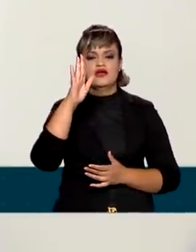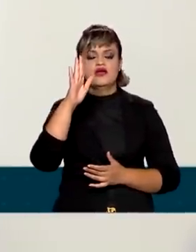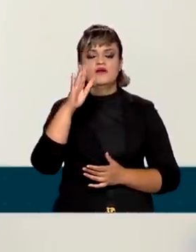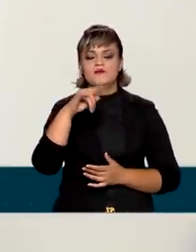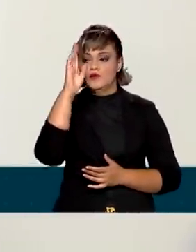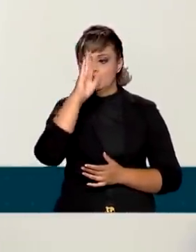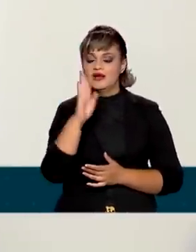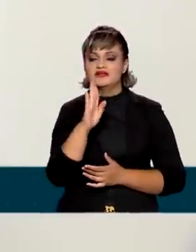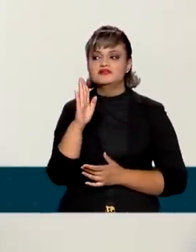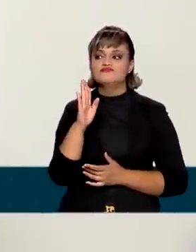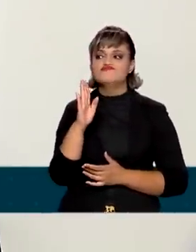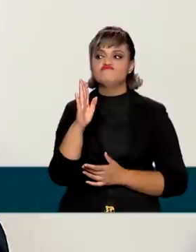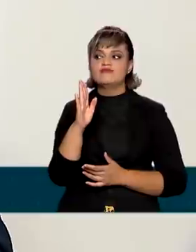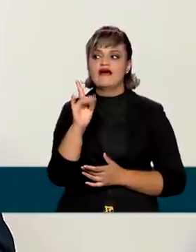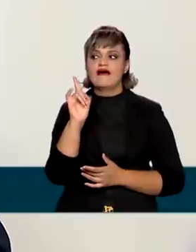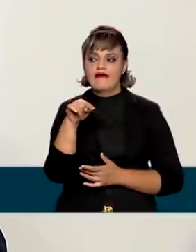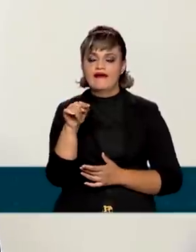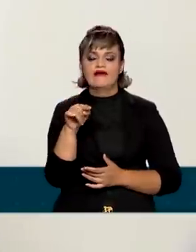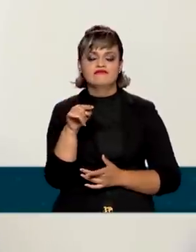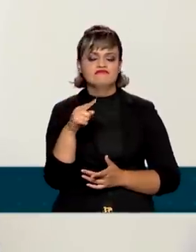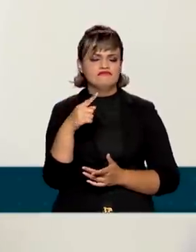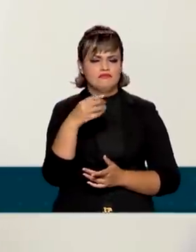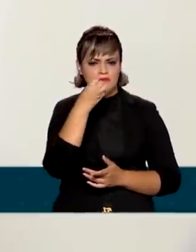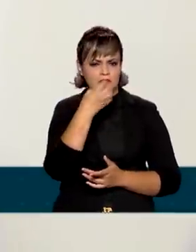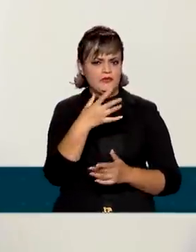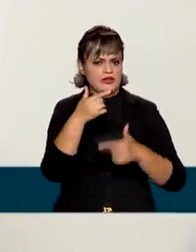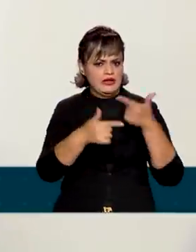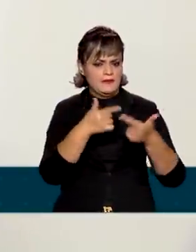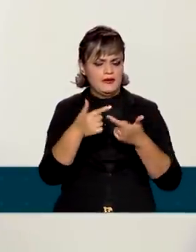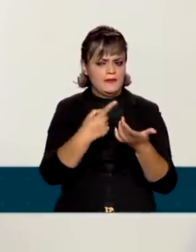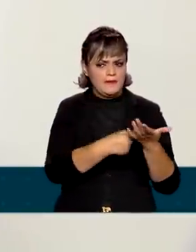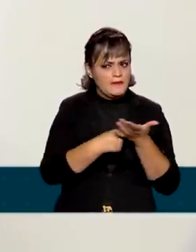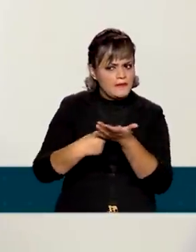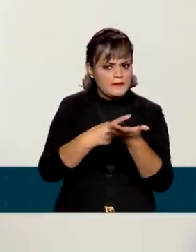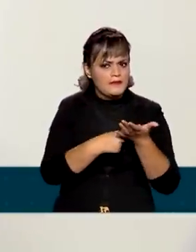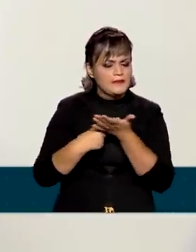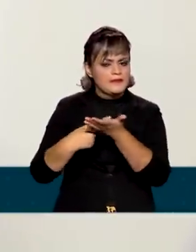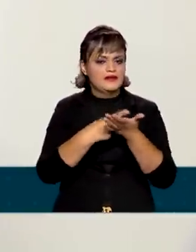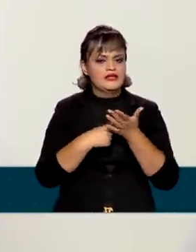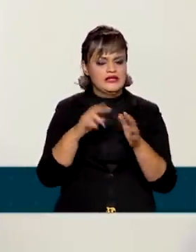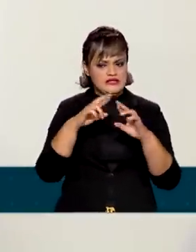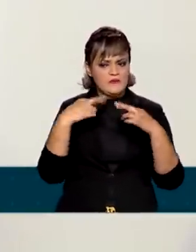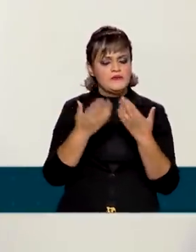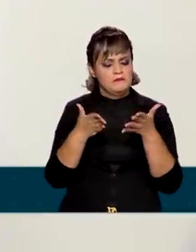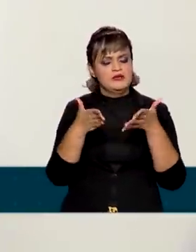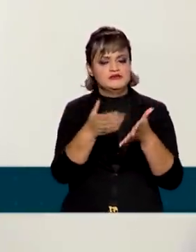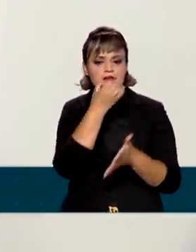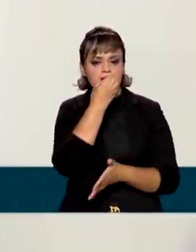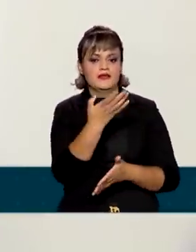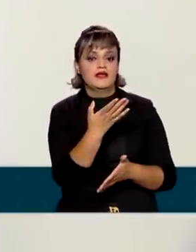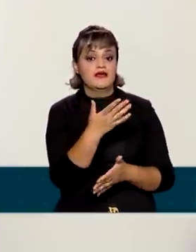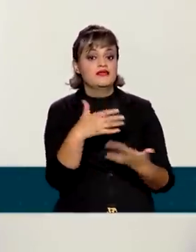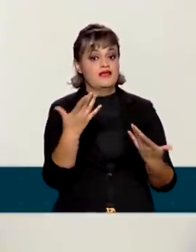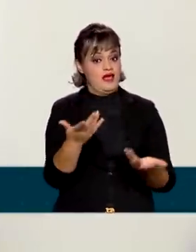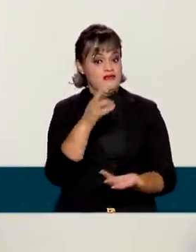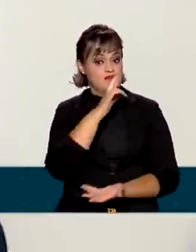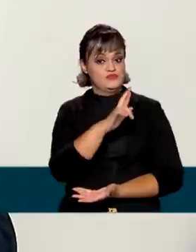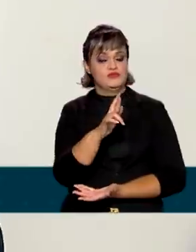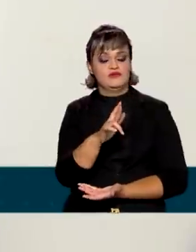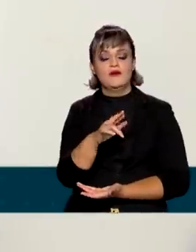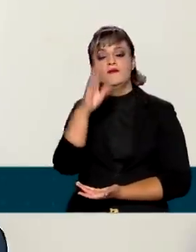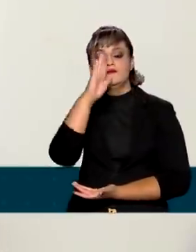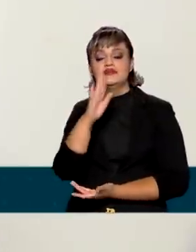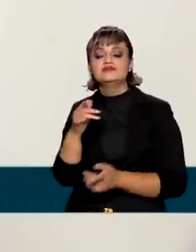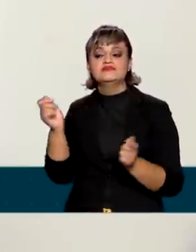sempre foi considerado um grande negociador e um importante partícipe dessa reunião. Como resultado, o Brasil acabou